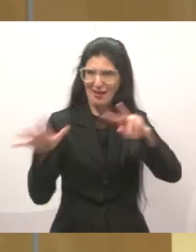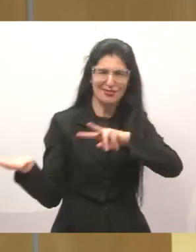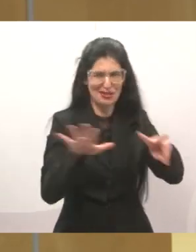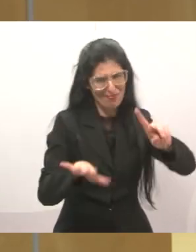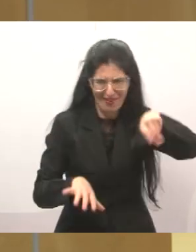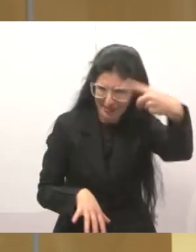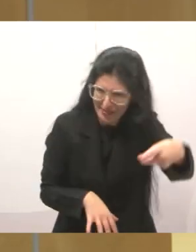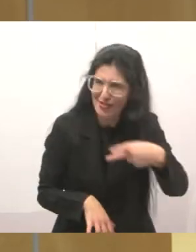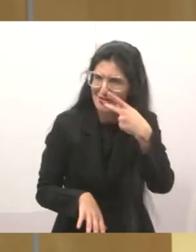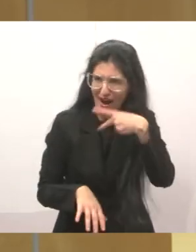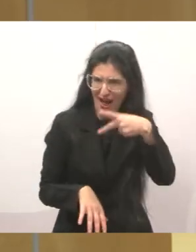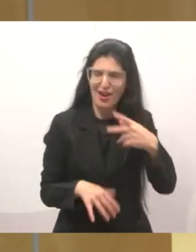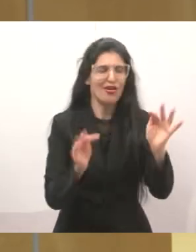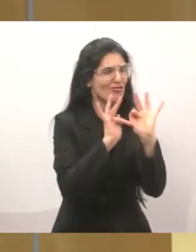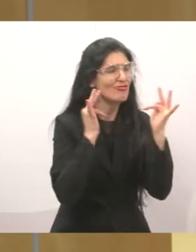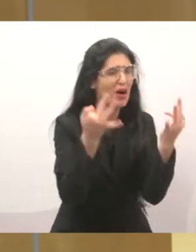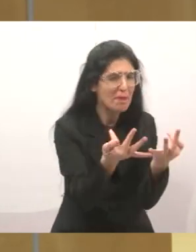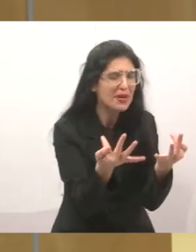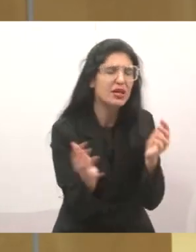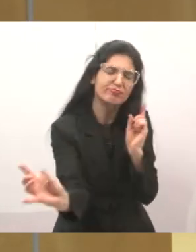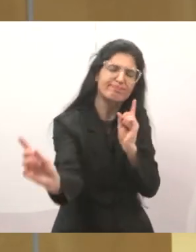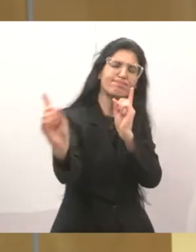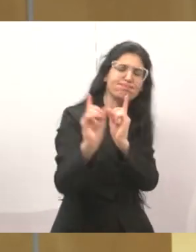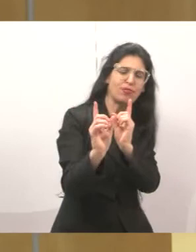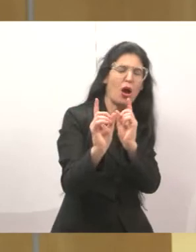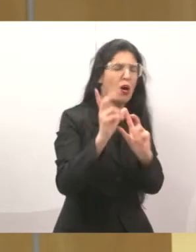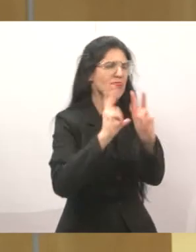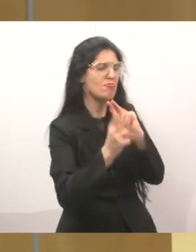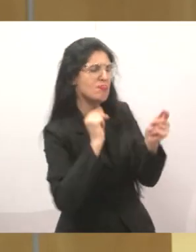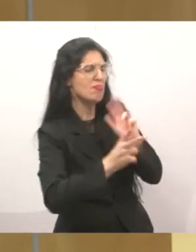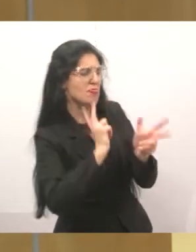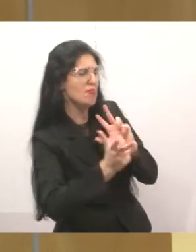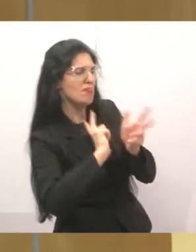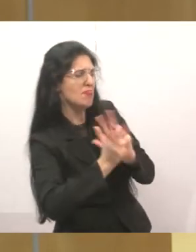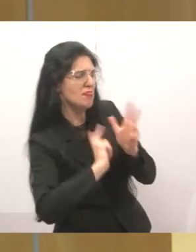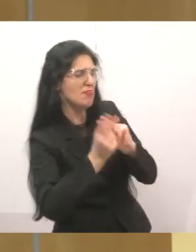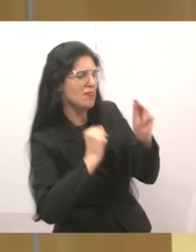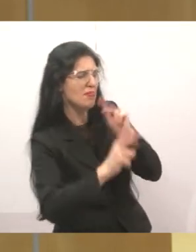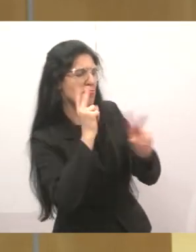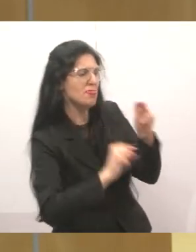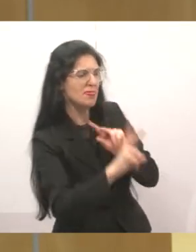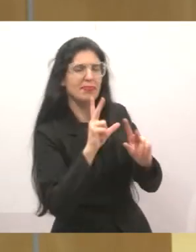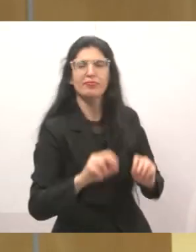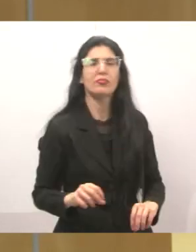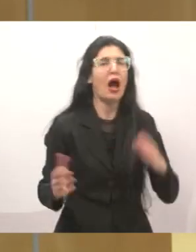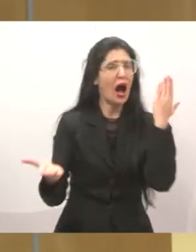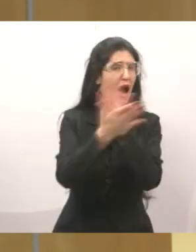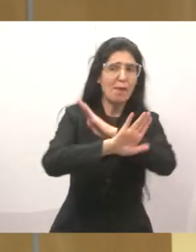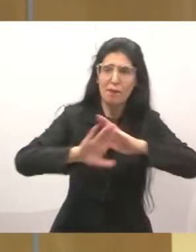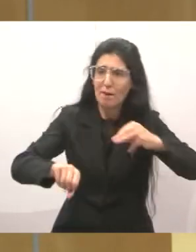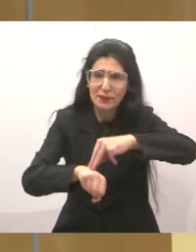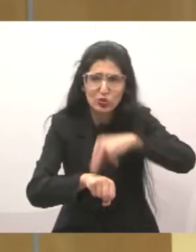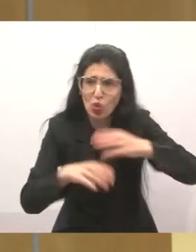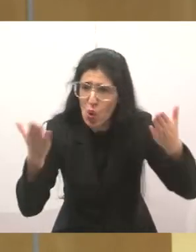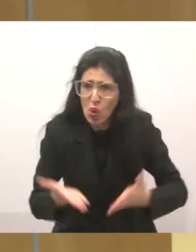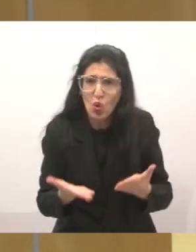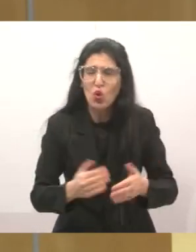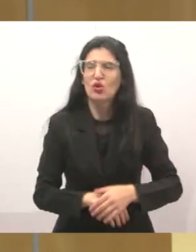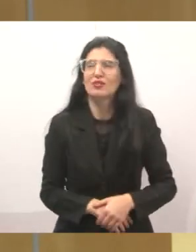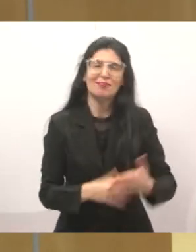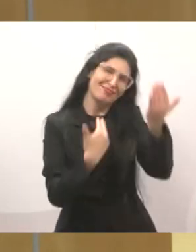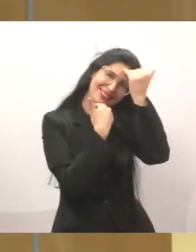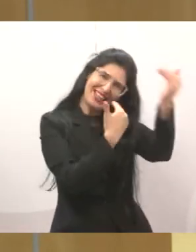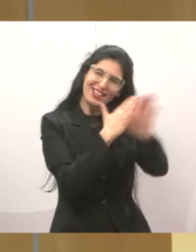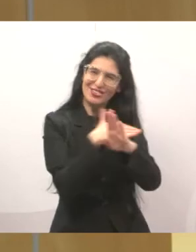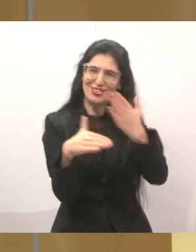semana que vem, em relação a essa família que nos procurou, acho que já extrapolou o tempo, eu fico por aqui, agradeço a todos que acompanham